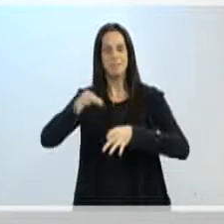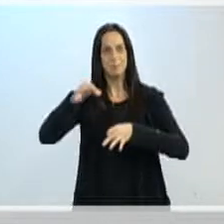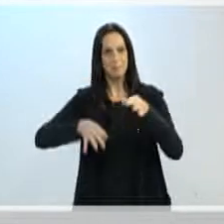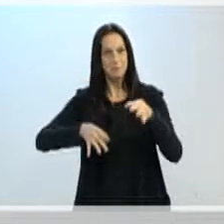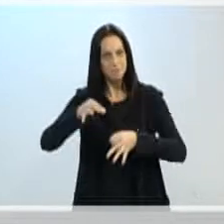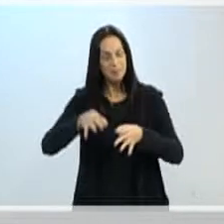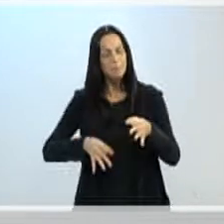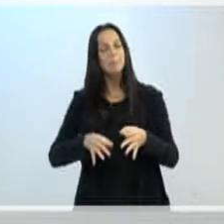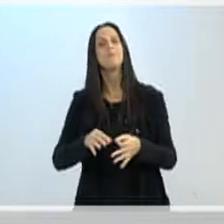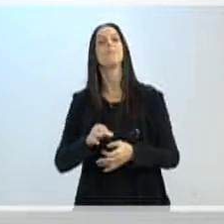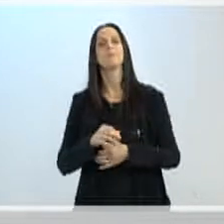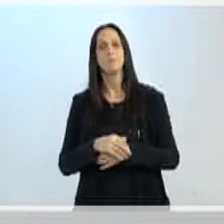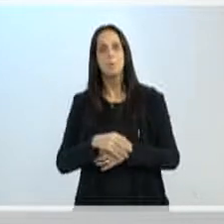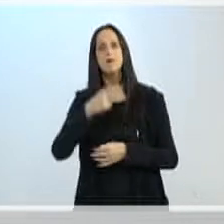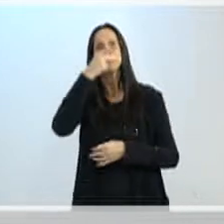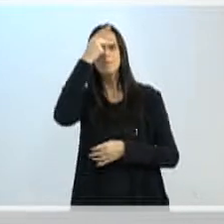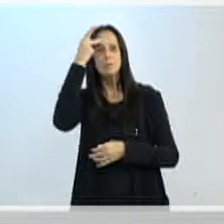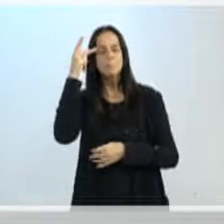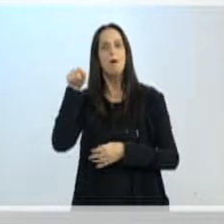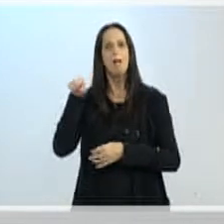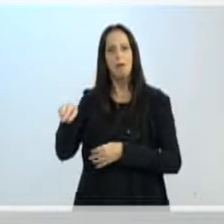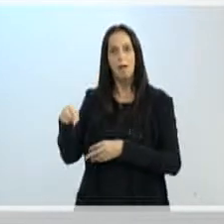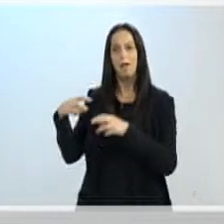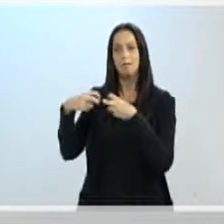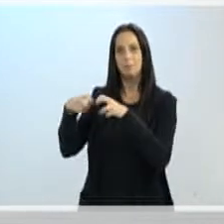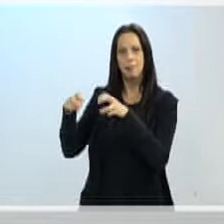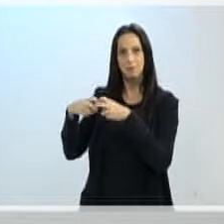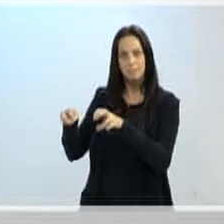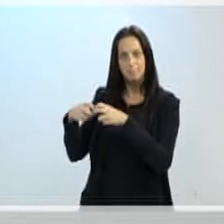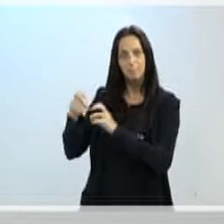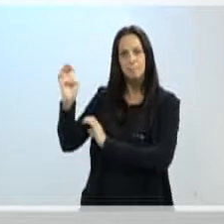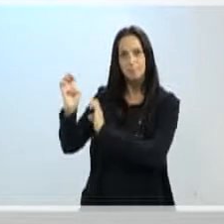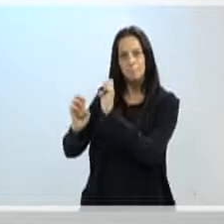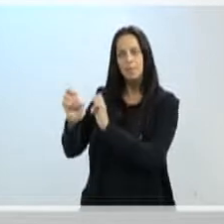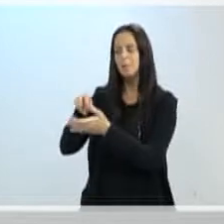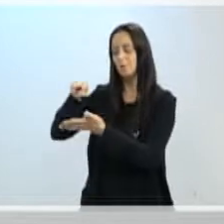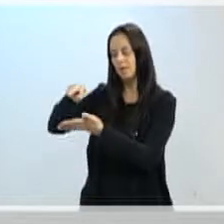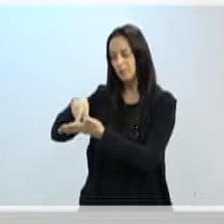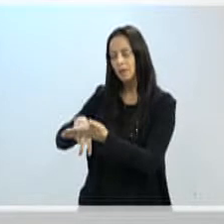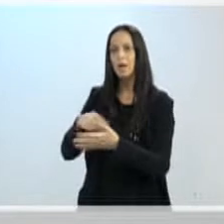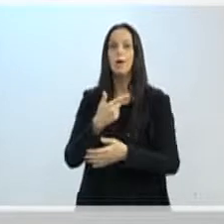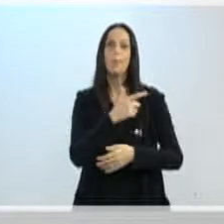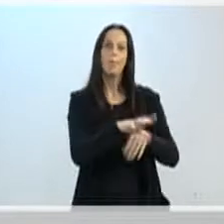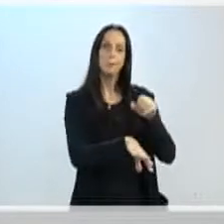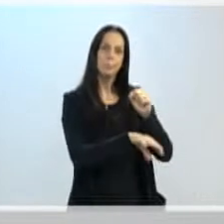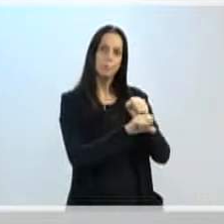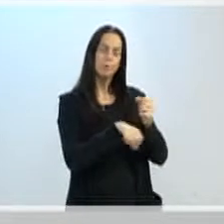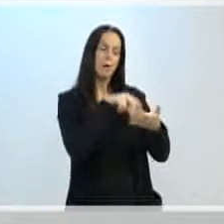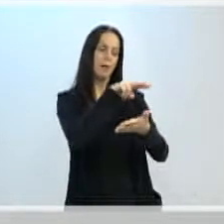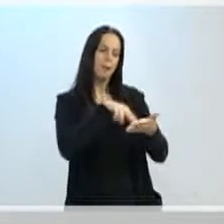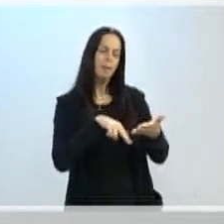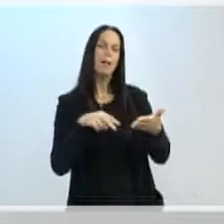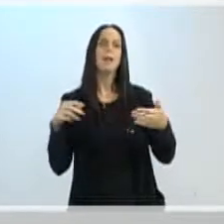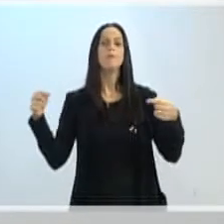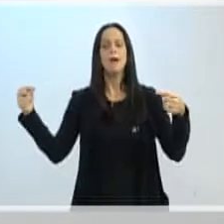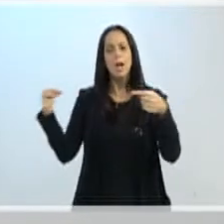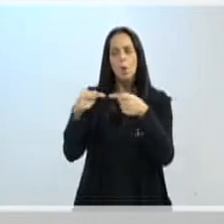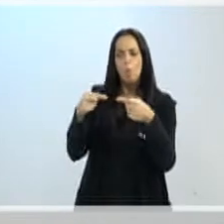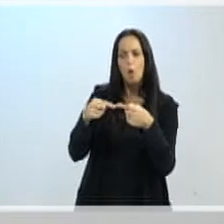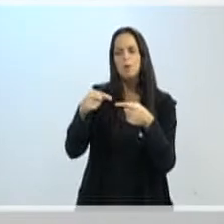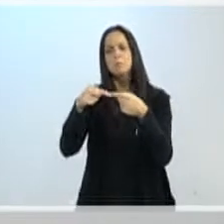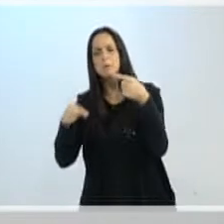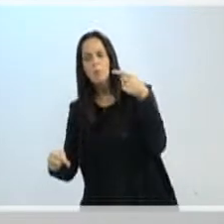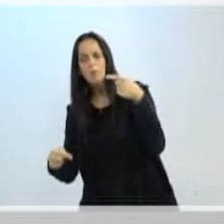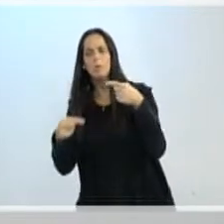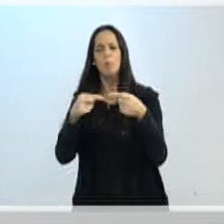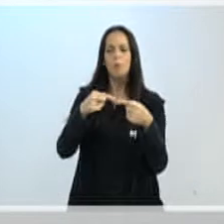partes vão olhar aquilo que a gente reuniu e dizer para nós, olha, isso aqui está de acordo, isso não está de acordo, isso aqui nós temos que dar uma olhada como